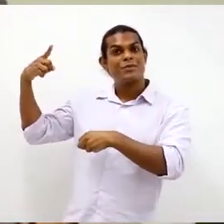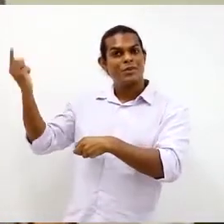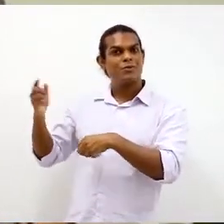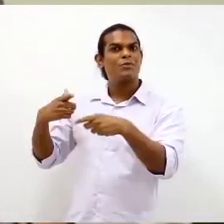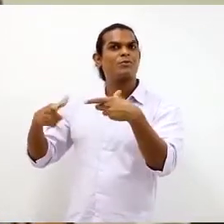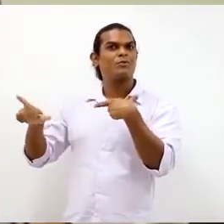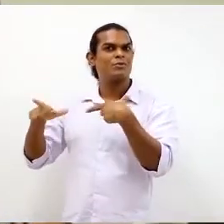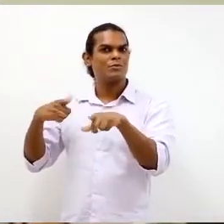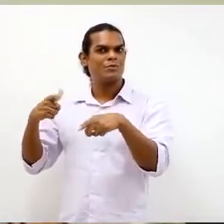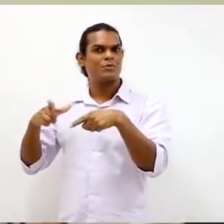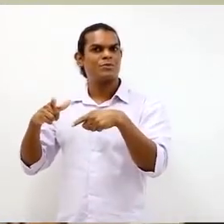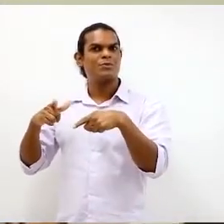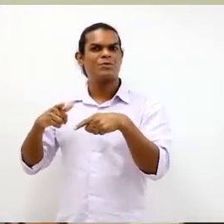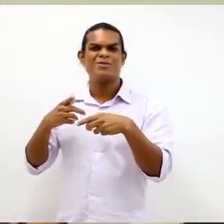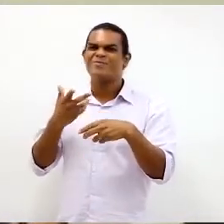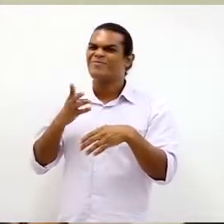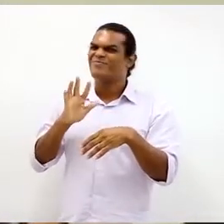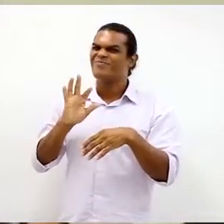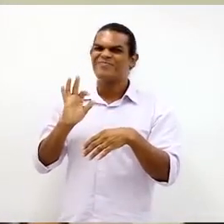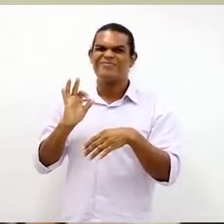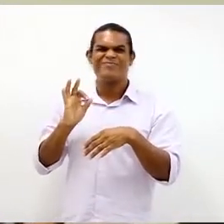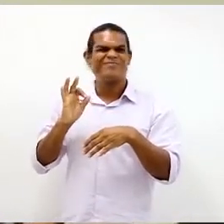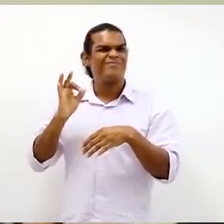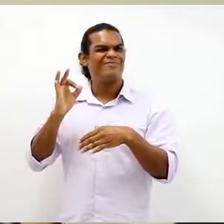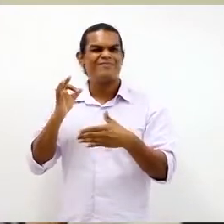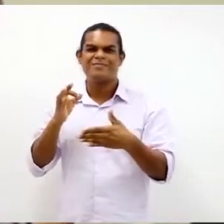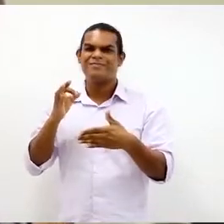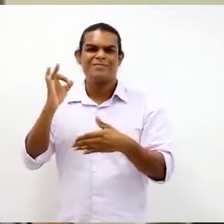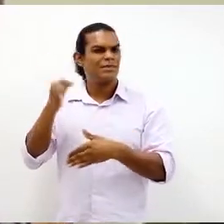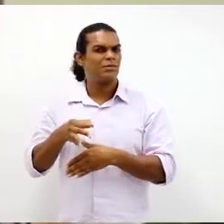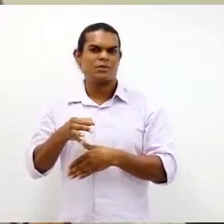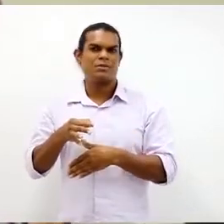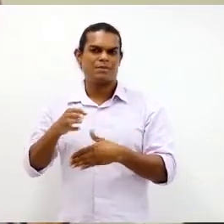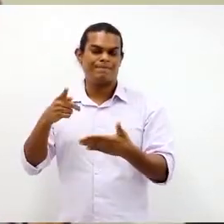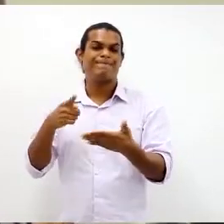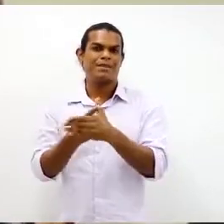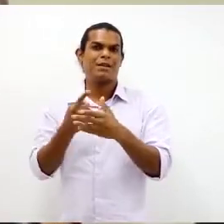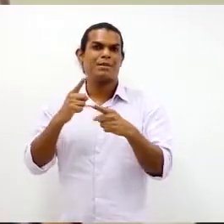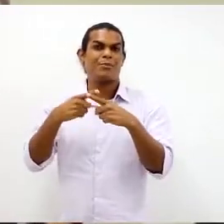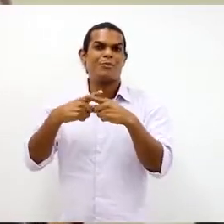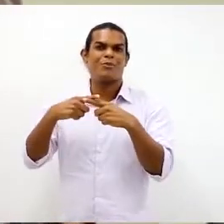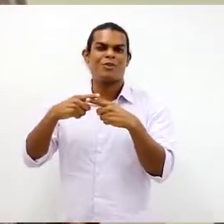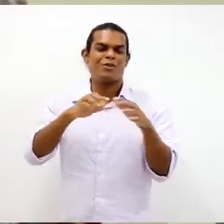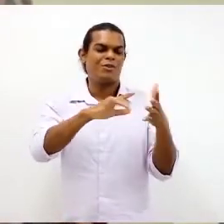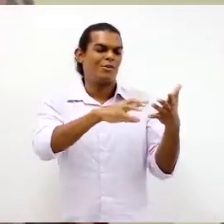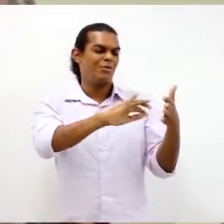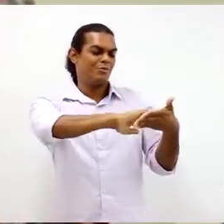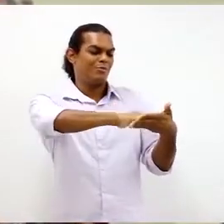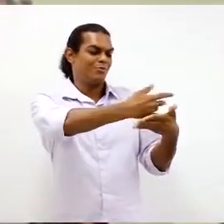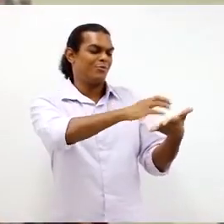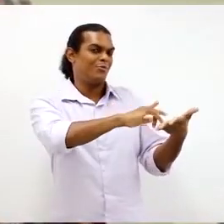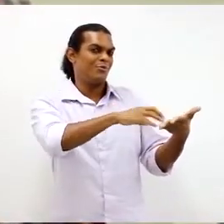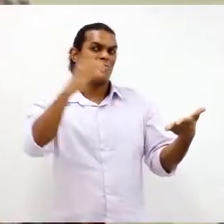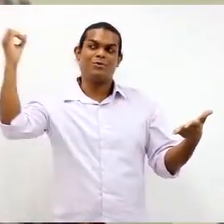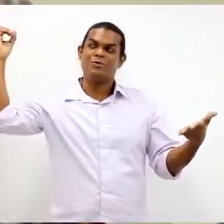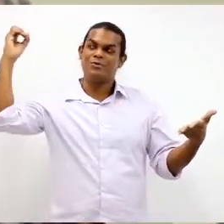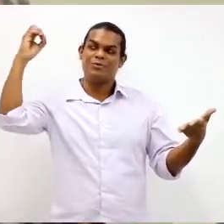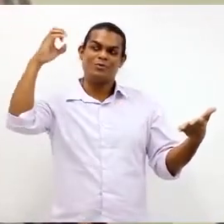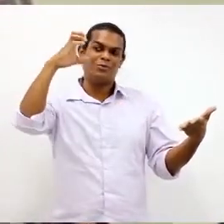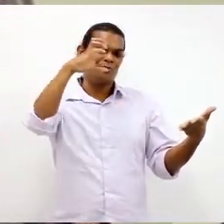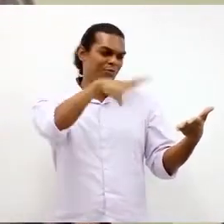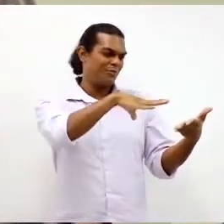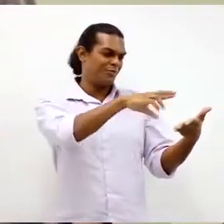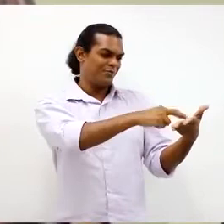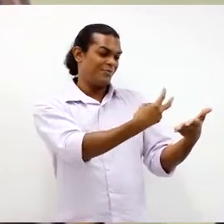ter preocupação para que esse reflexo da iluminação natural fosse reduzido, através de cortinas, etc., mantivesse só um tipo de iluminação,